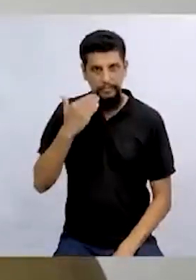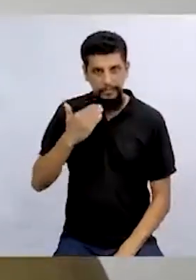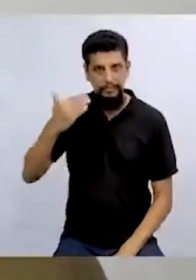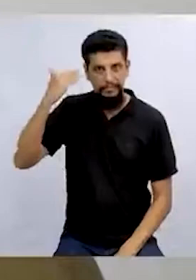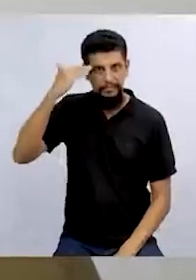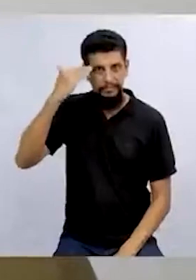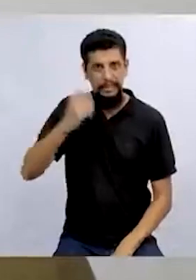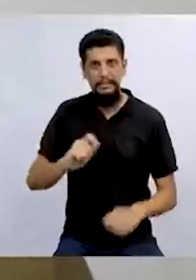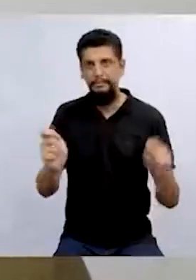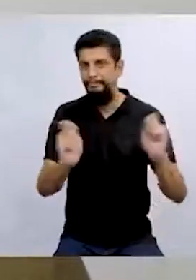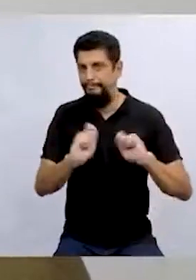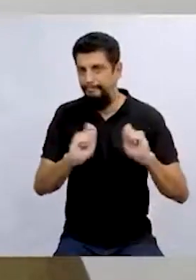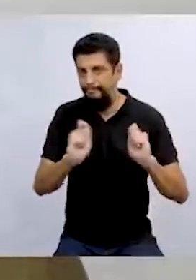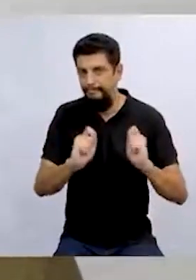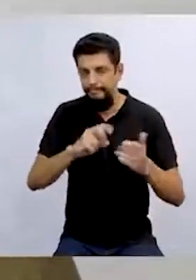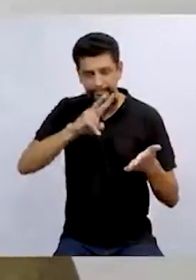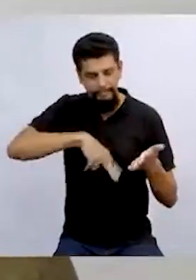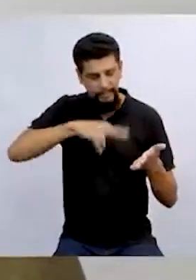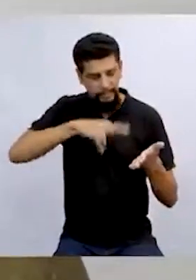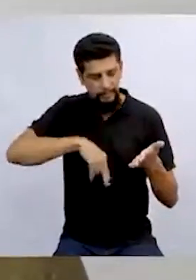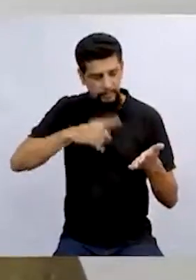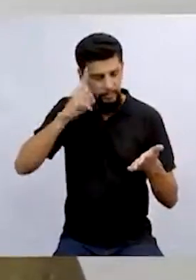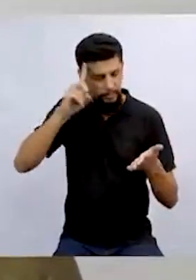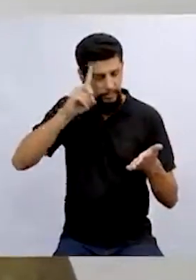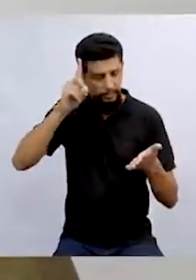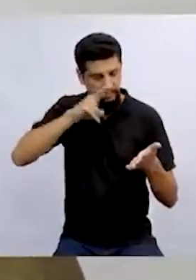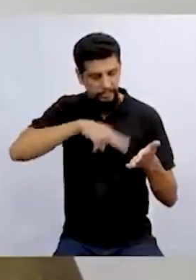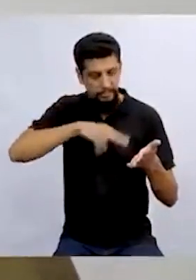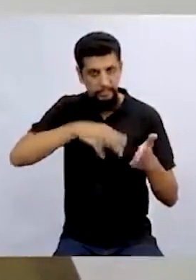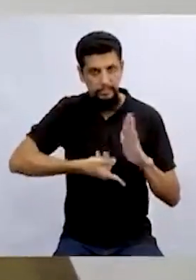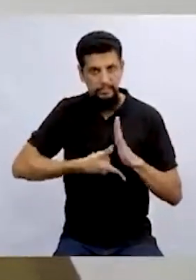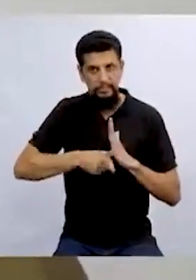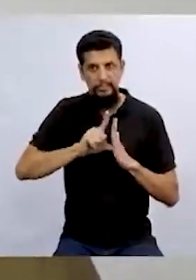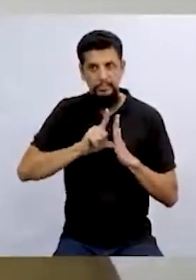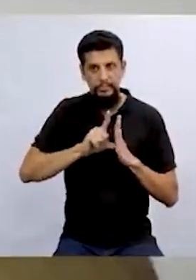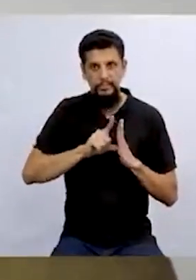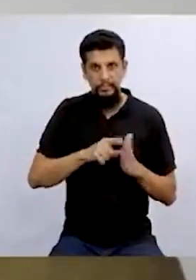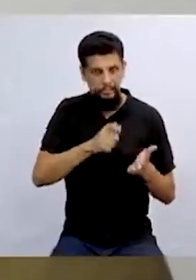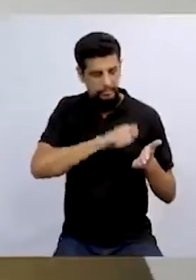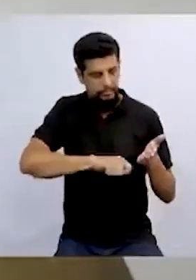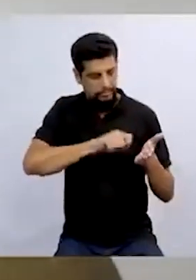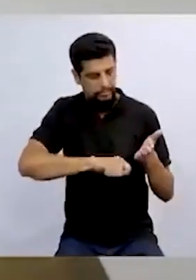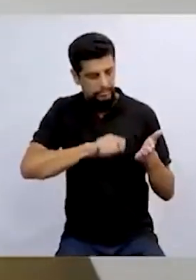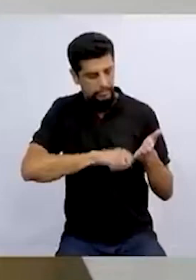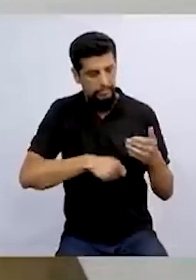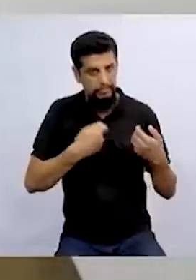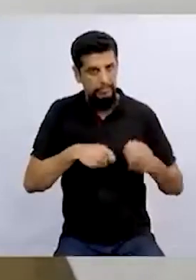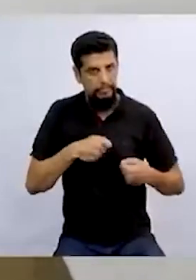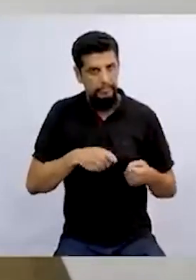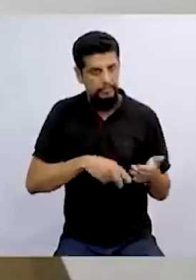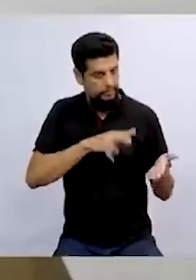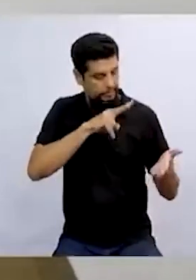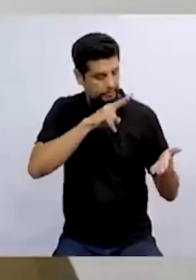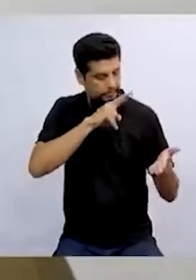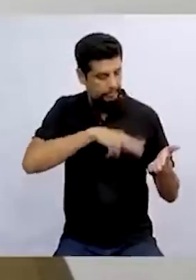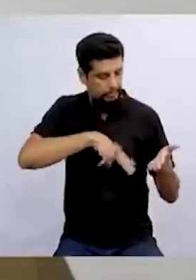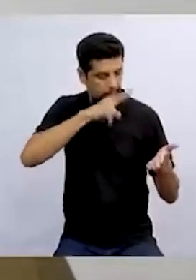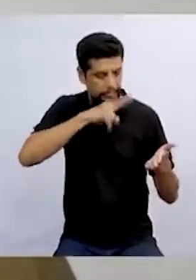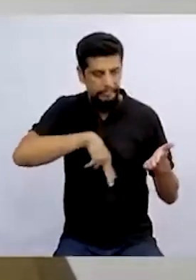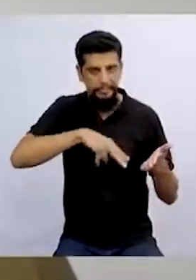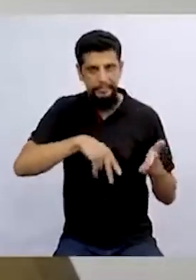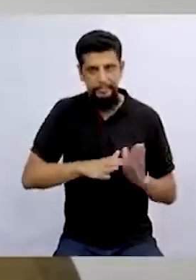adulto que adora ler. Eu leio todos os dias. Antes da gente se tornar escritor, a gente precisa ser